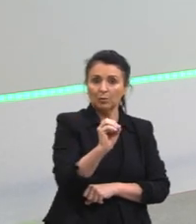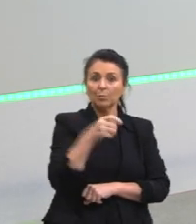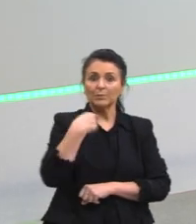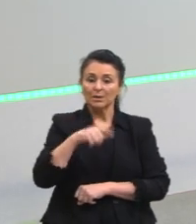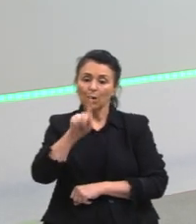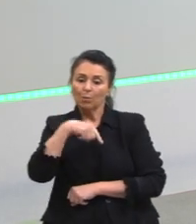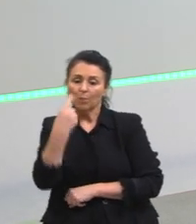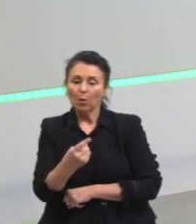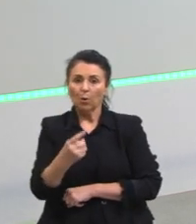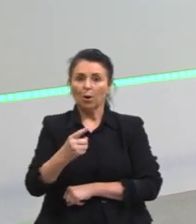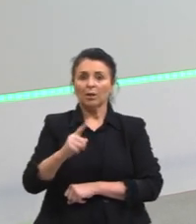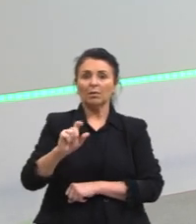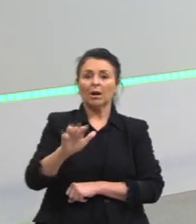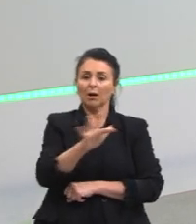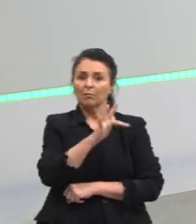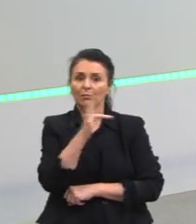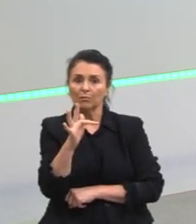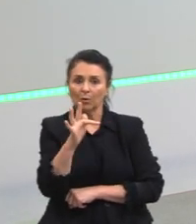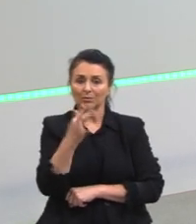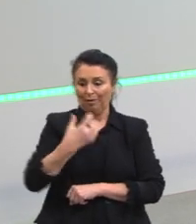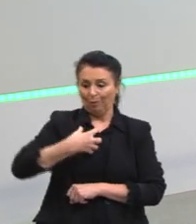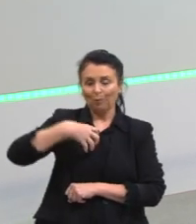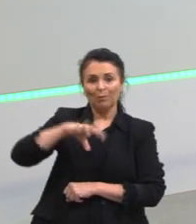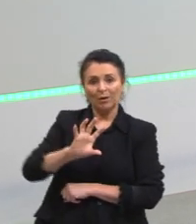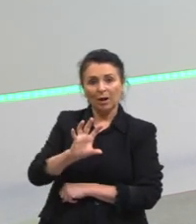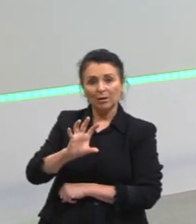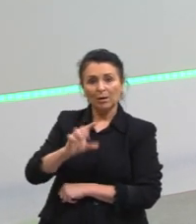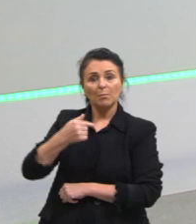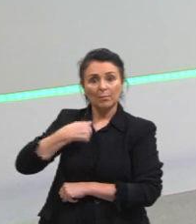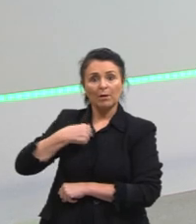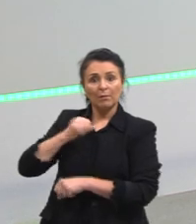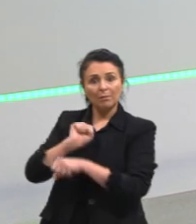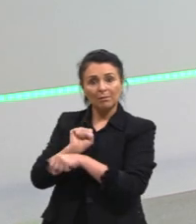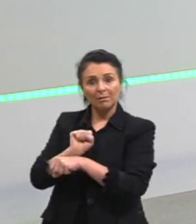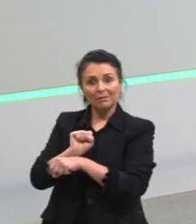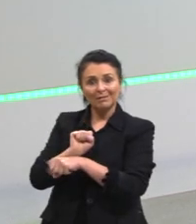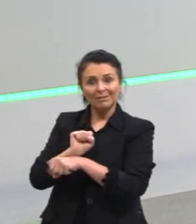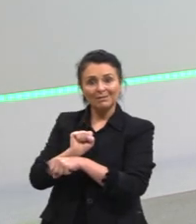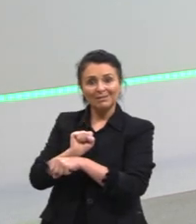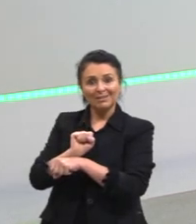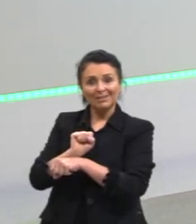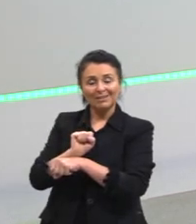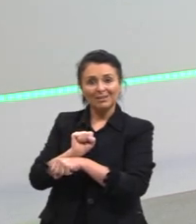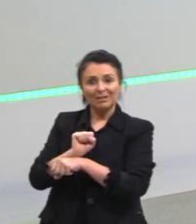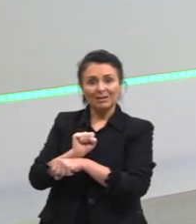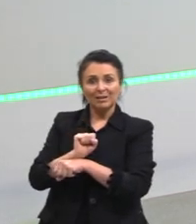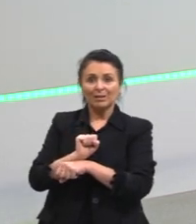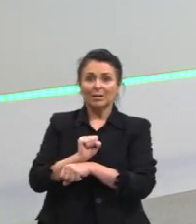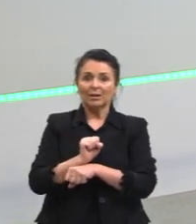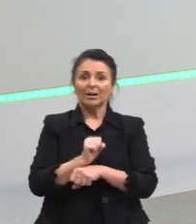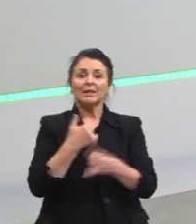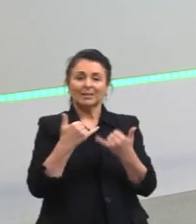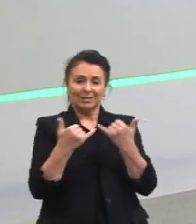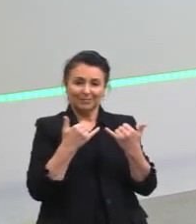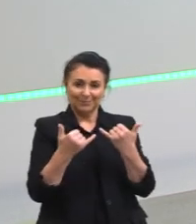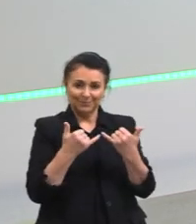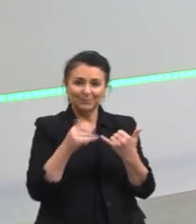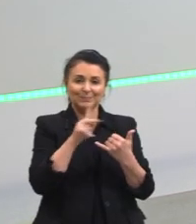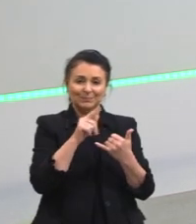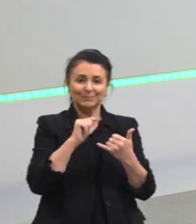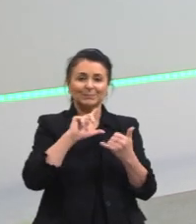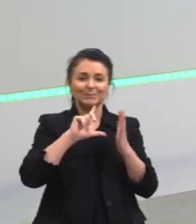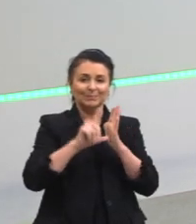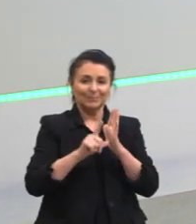força, né? De sentido contrário para que eu esteja parada aqui. Mas, calma, a gente já vai ver melhor um exemplo sobre isso.